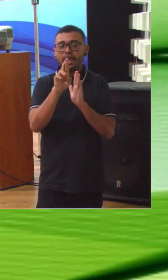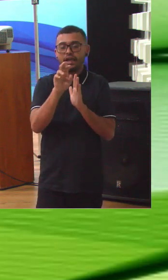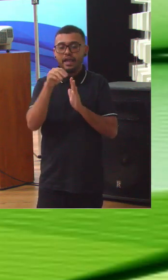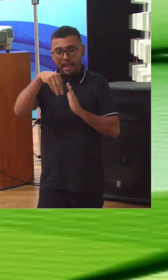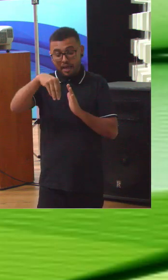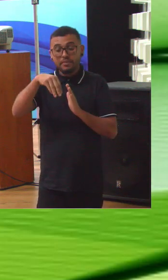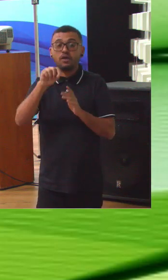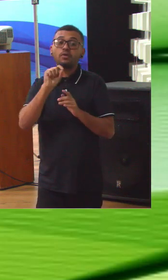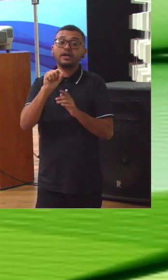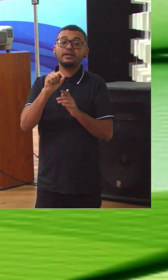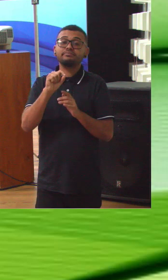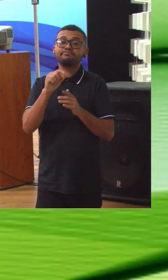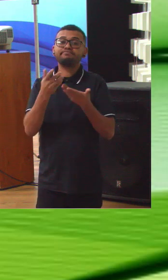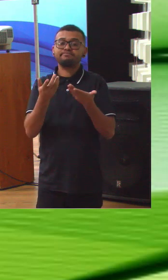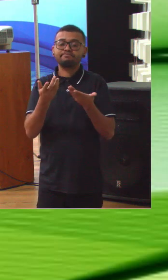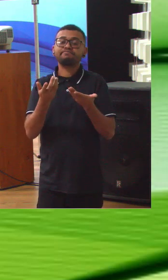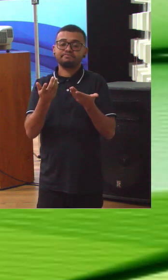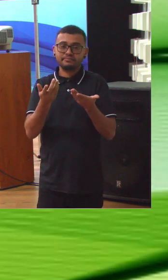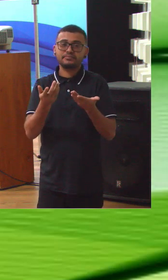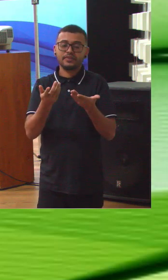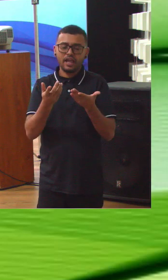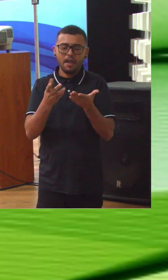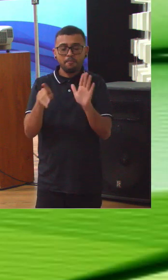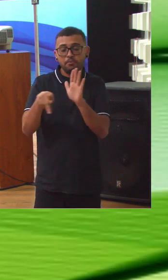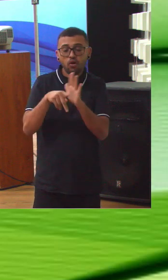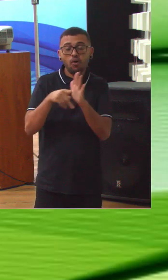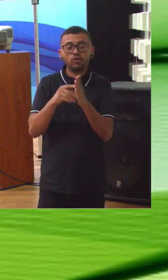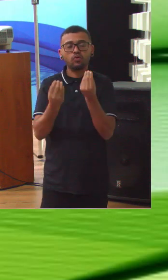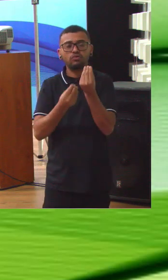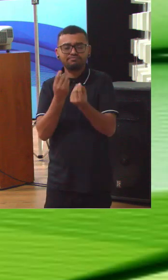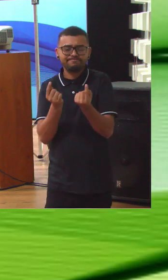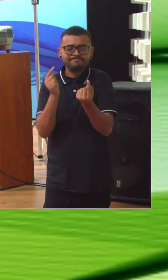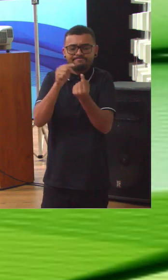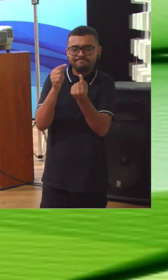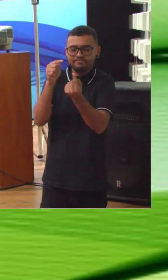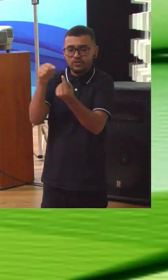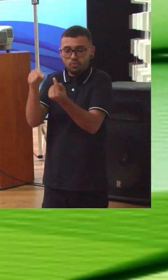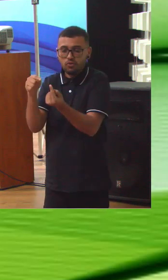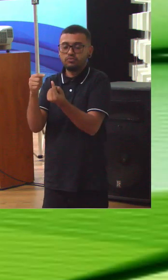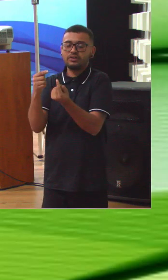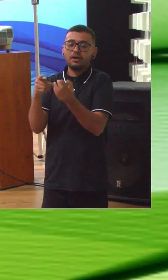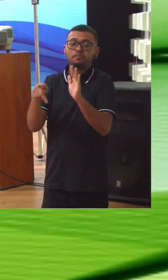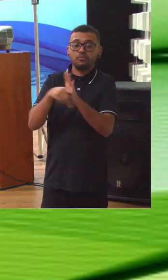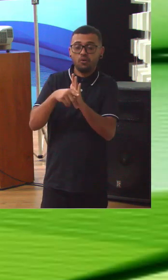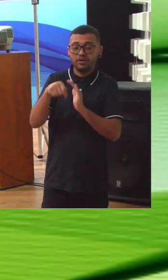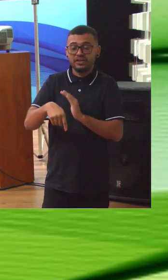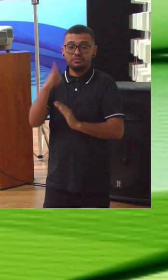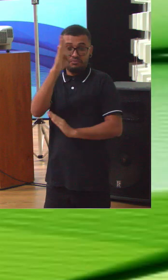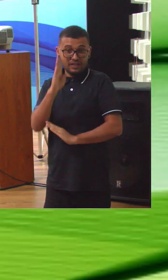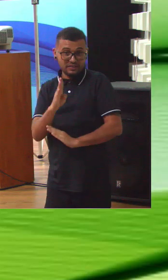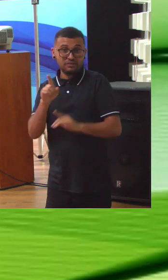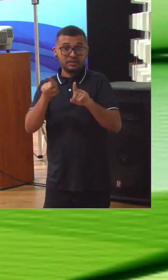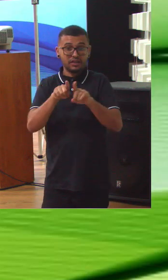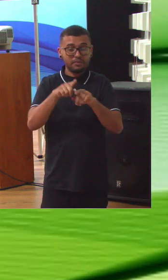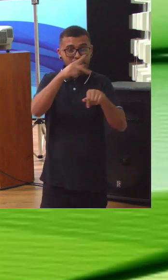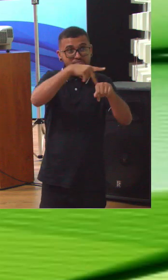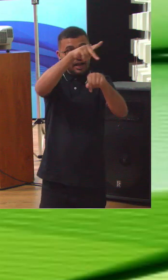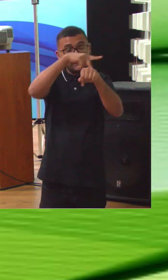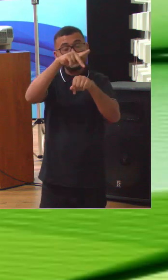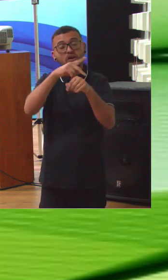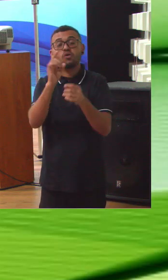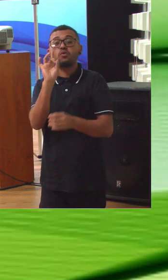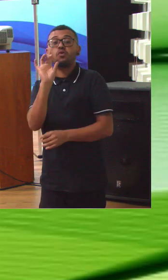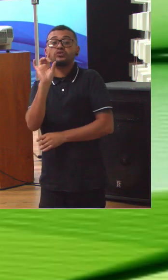que é uma coleção de apontamentos para a literatura brasileira e internacional sobre cada